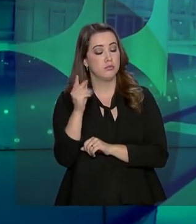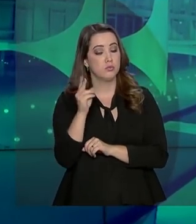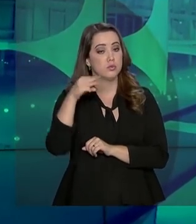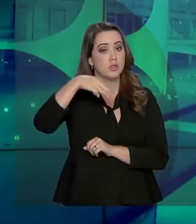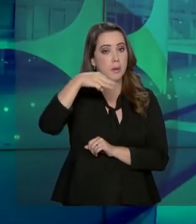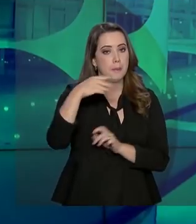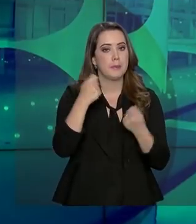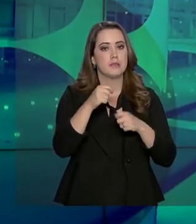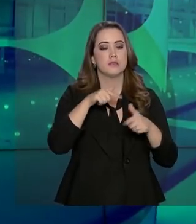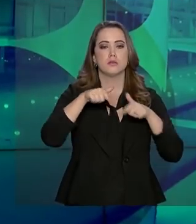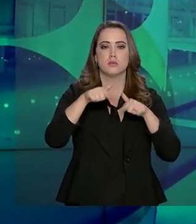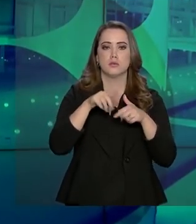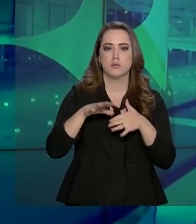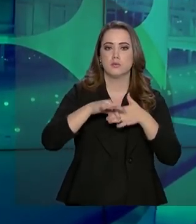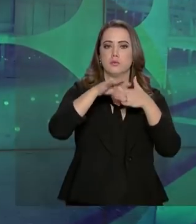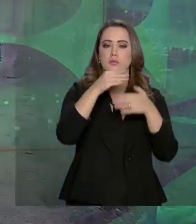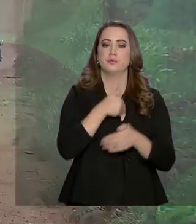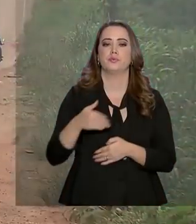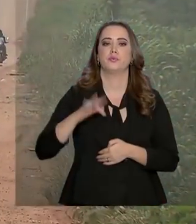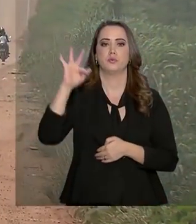coordenada do governo federal.